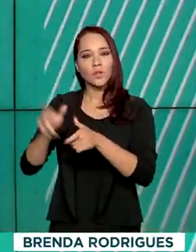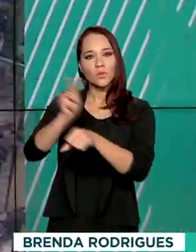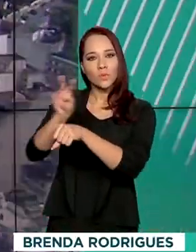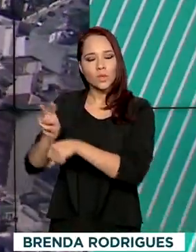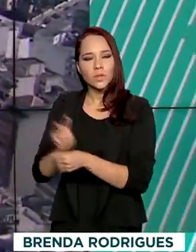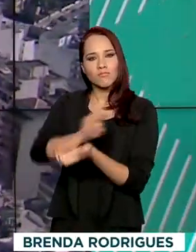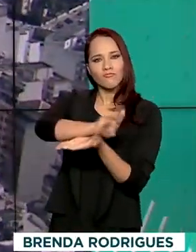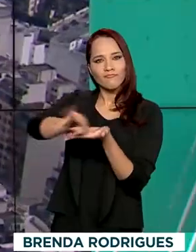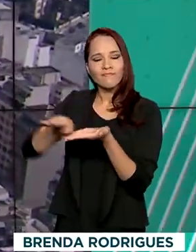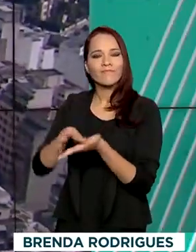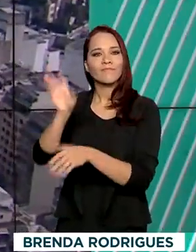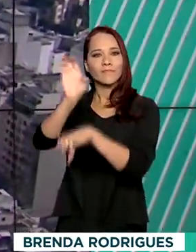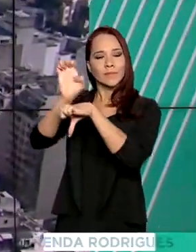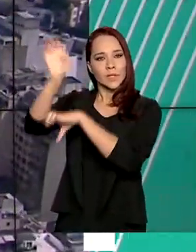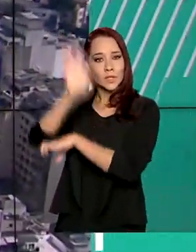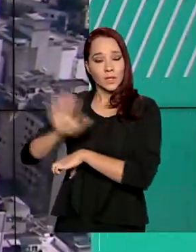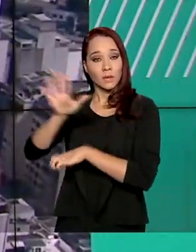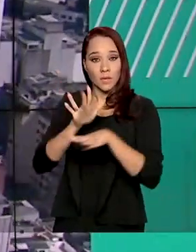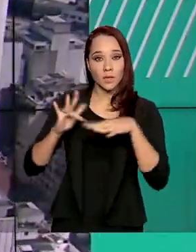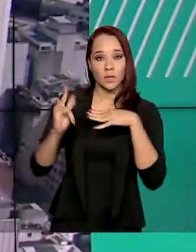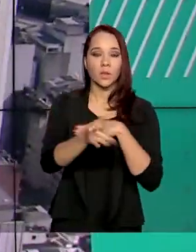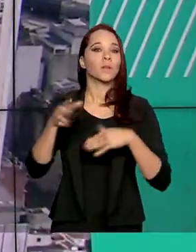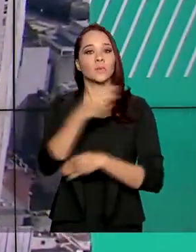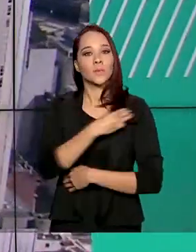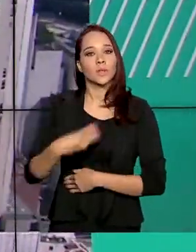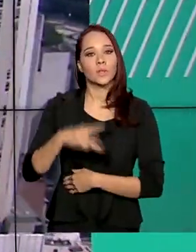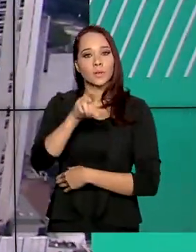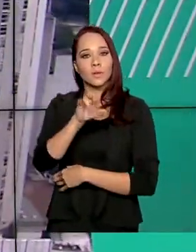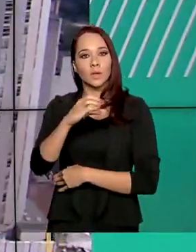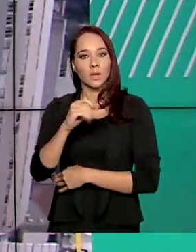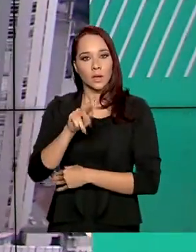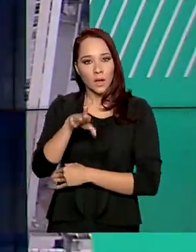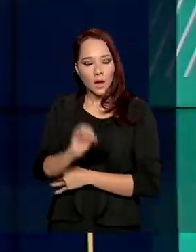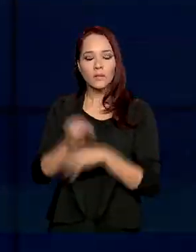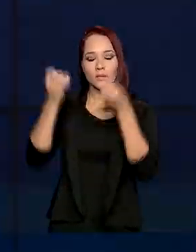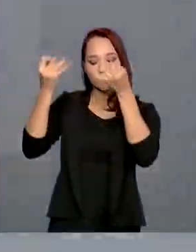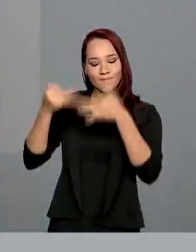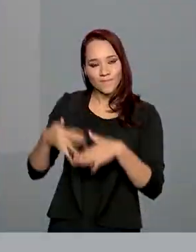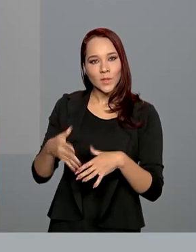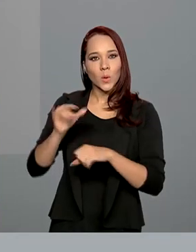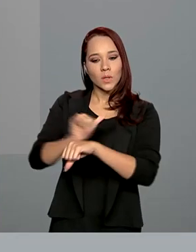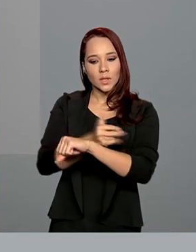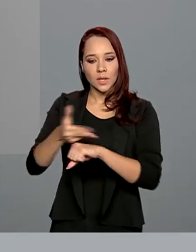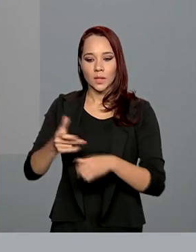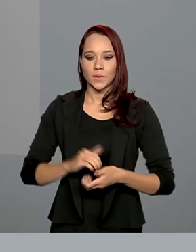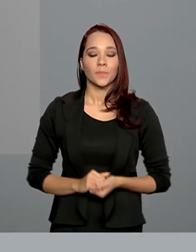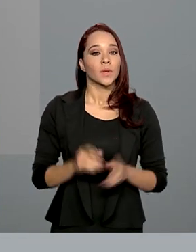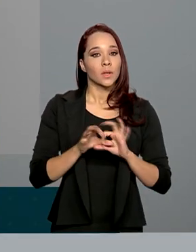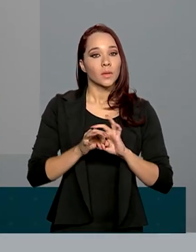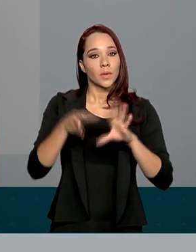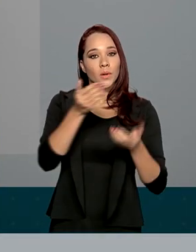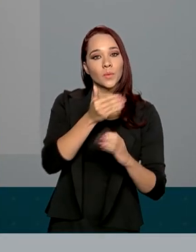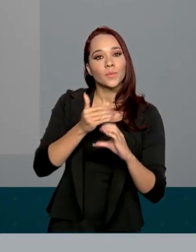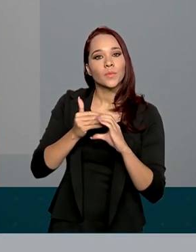vários estados. Pelas redes sociais, o ministro Ricardo Salles detalhou a ação. Deliberamos o envio de